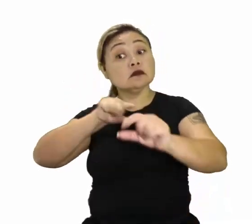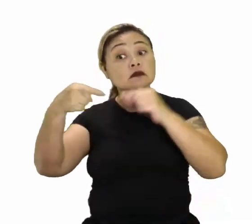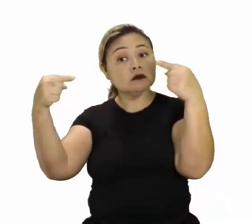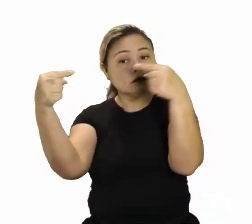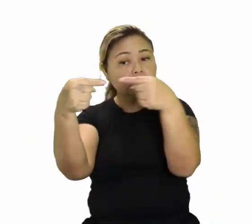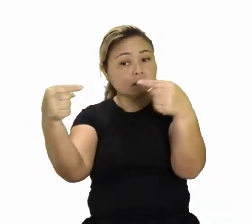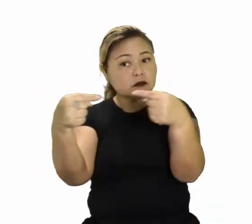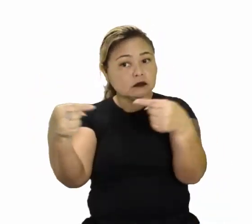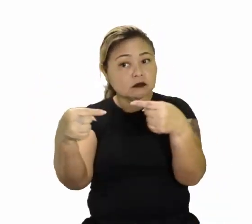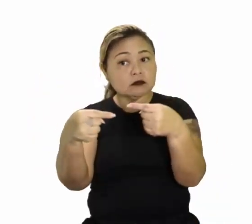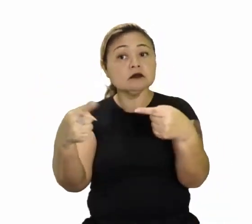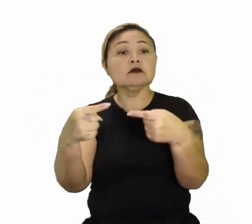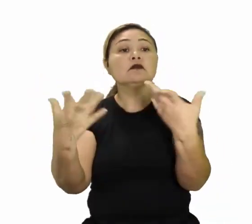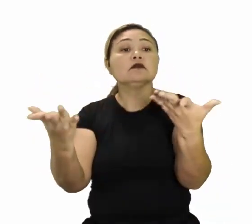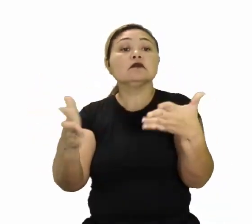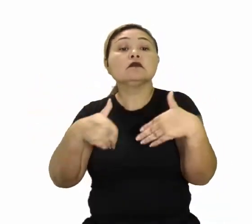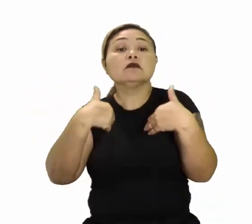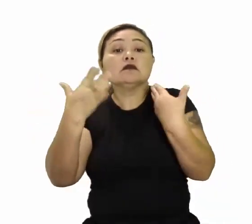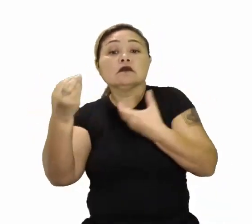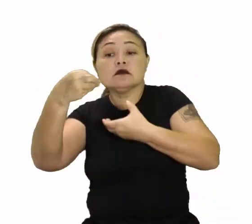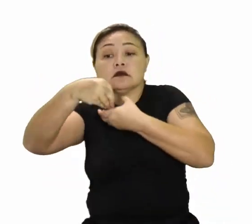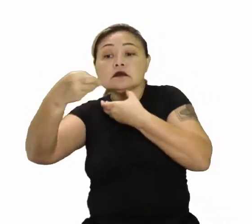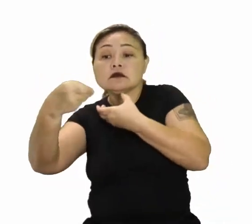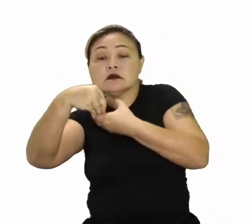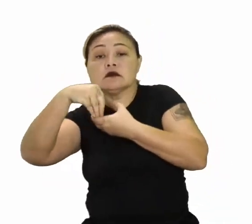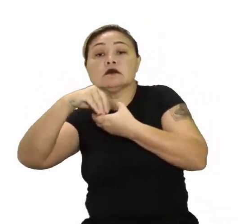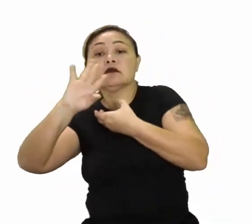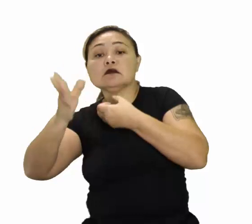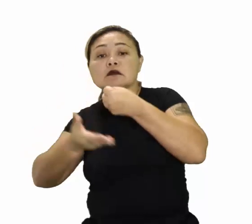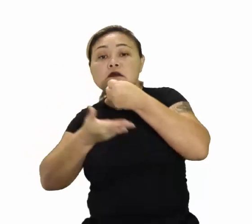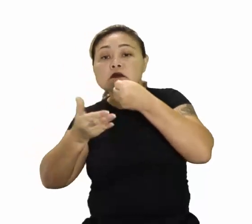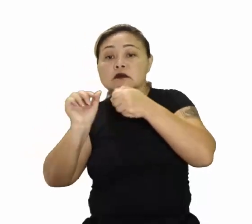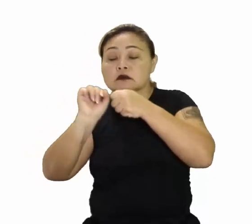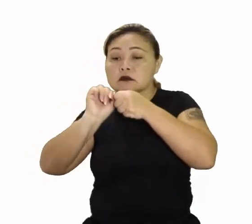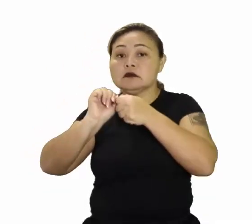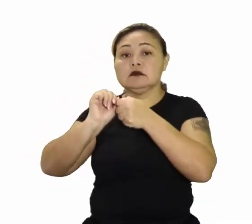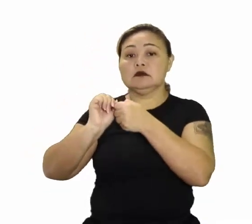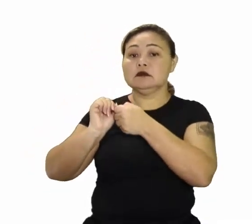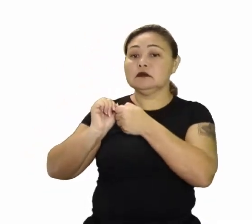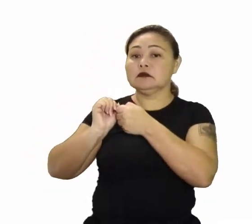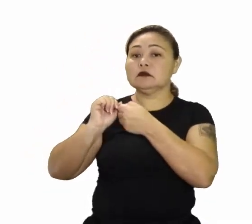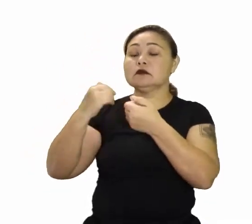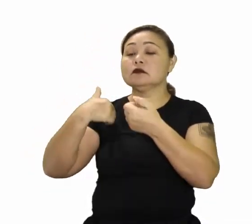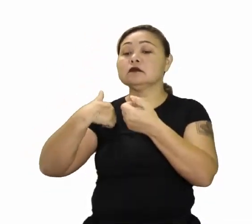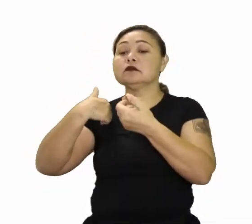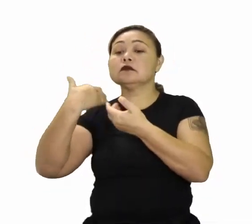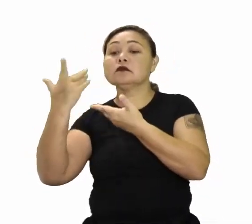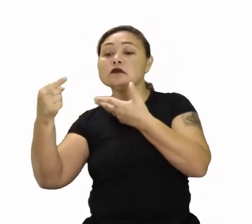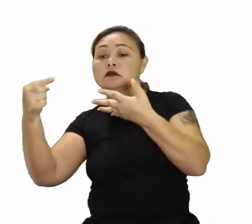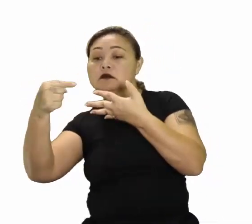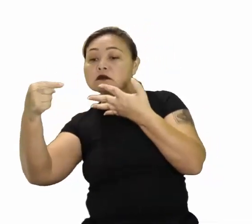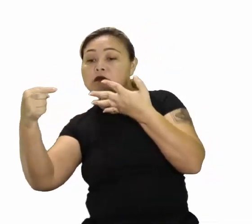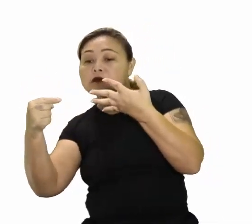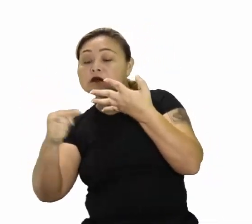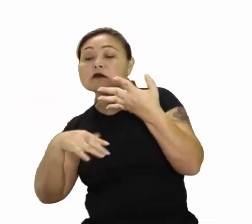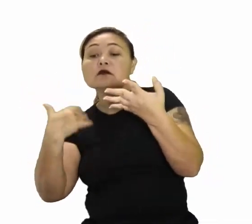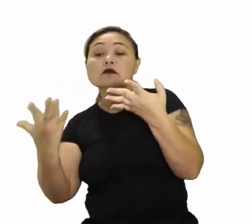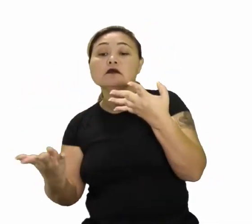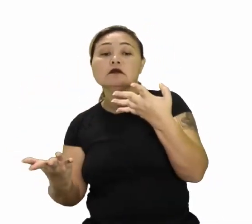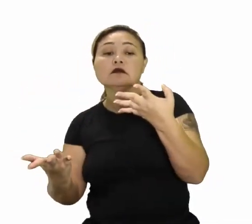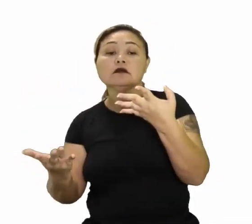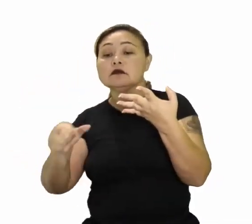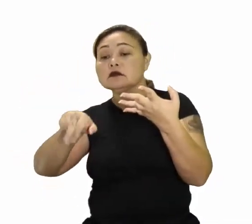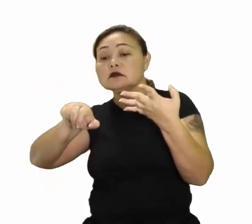combinação dos seus componentes, com base nas condições edafoclimáticas. Quais seriam essas condições?